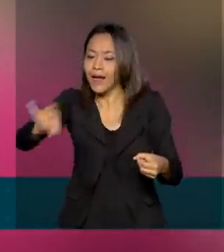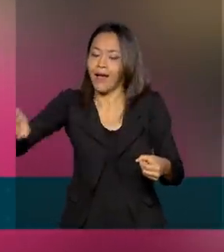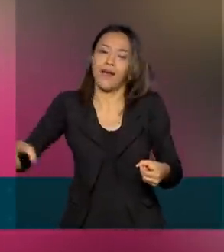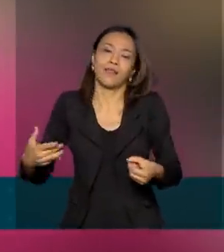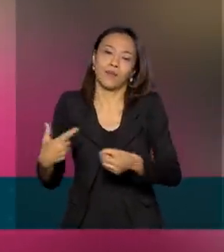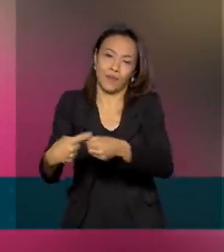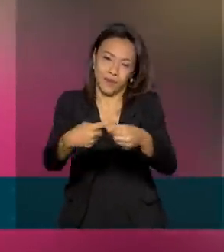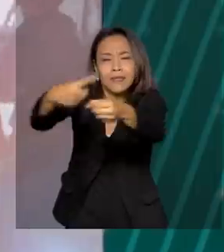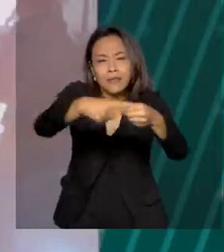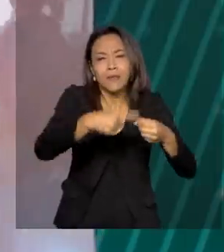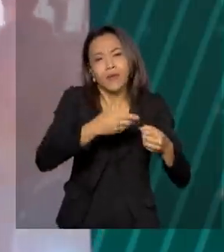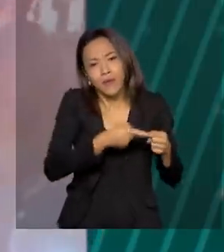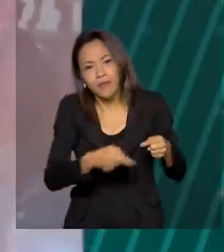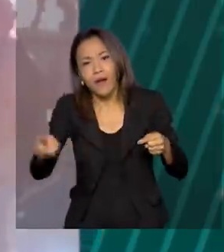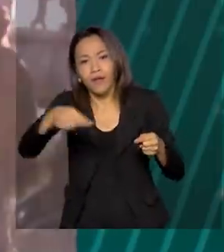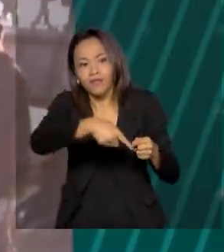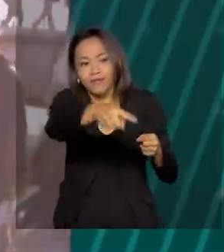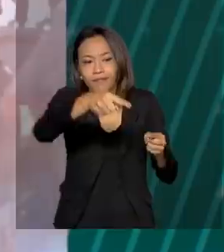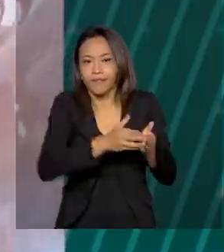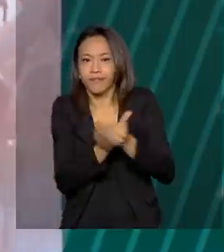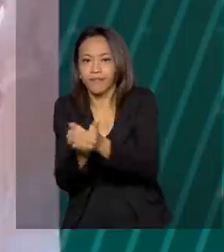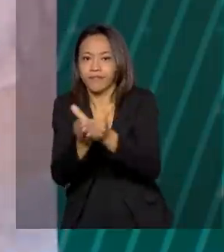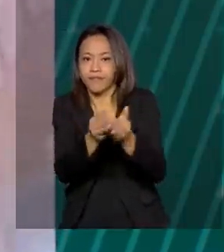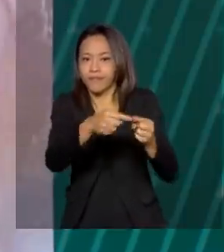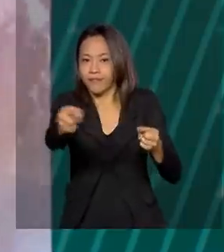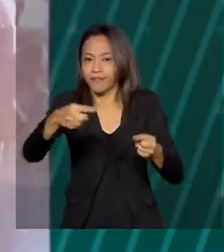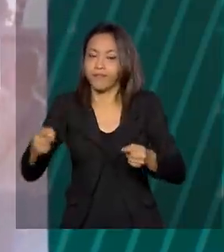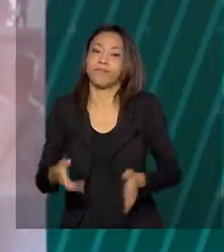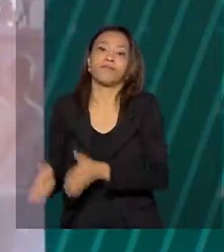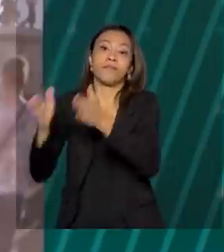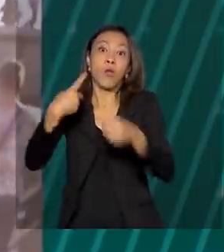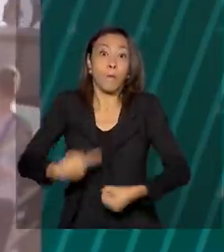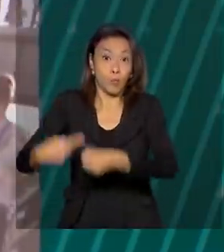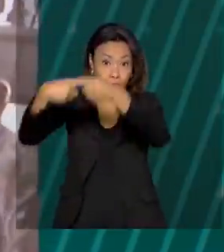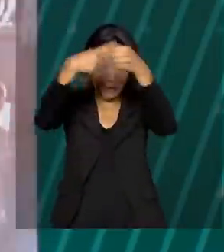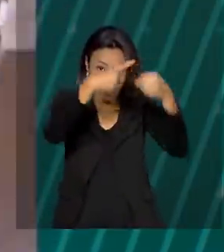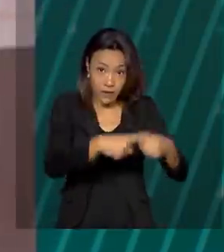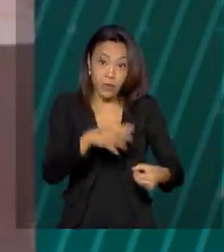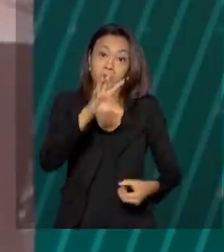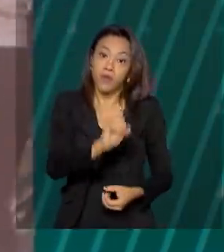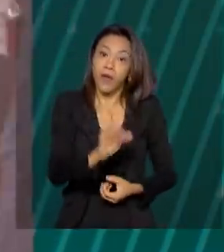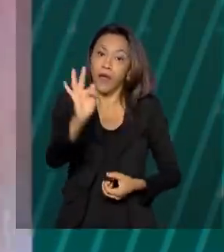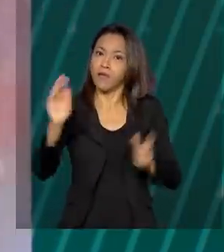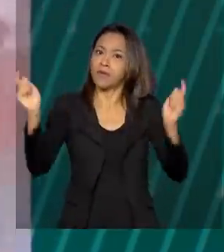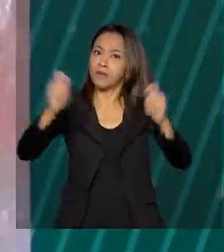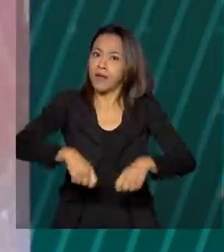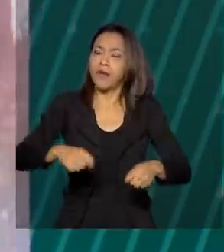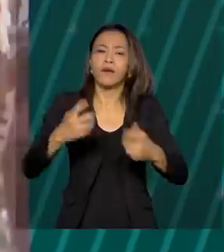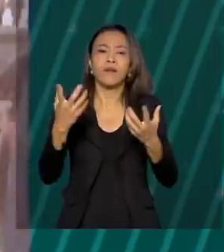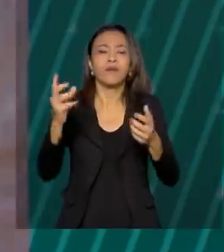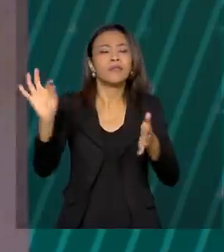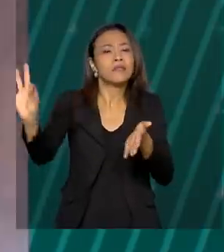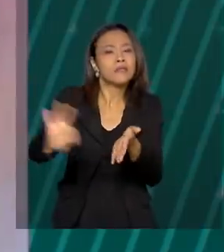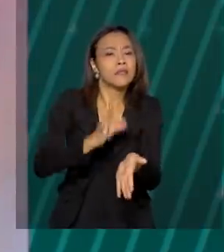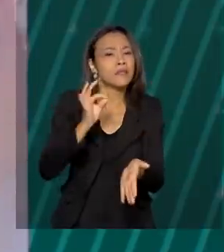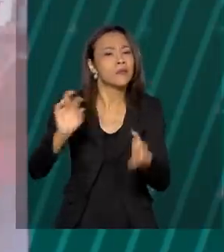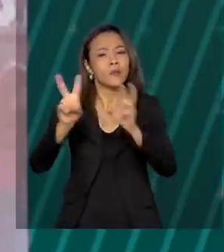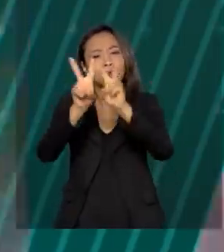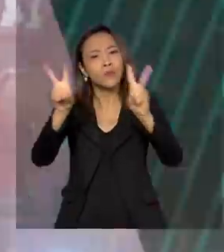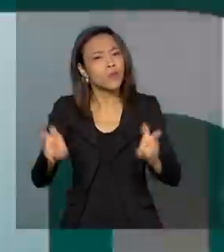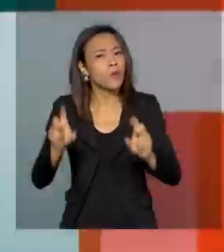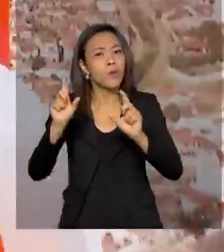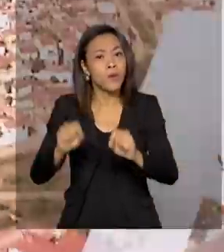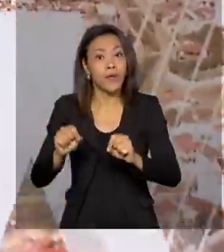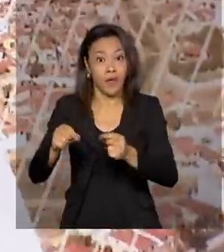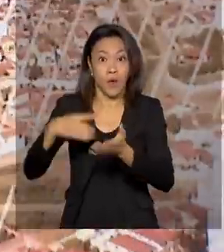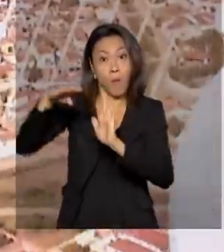realizar a missão. Municípios e o Distrito Federal já podem fazer a inscrição para aderir ao Programa de Regularização